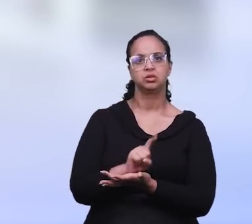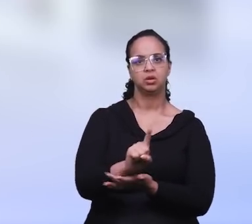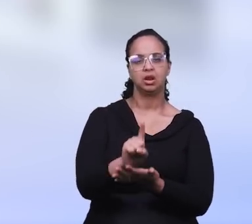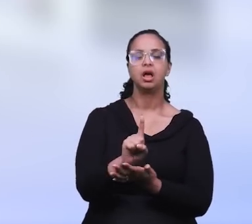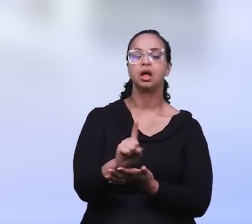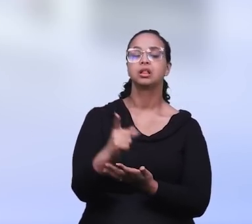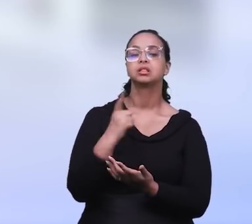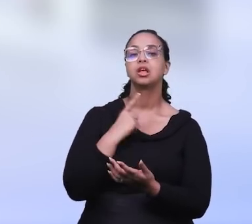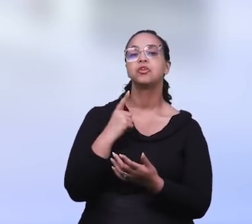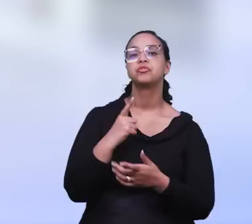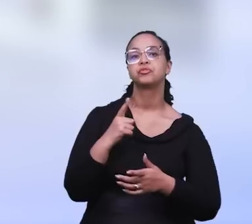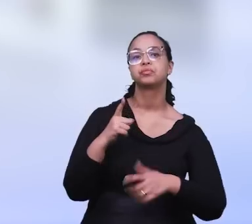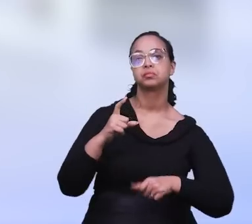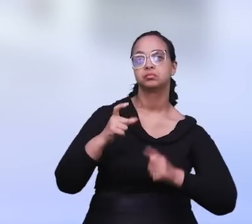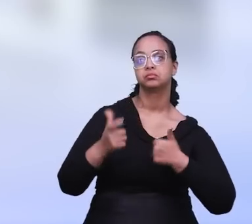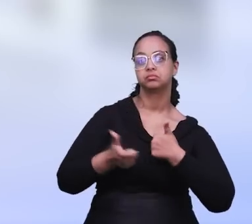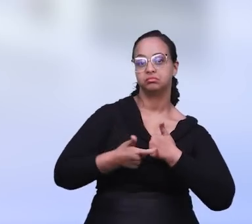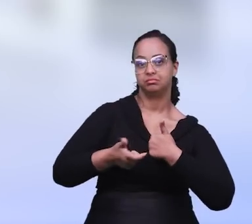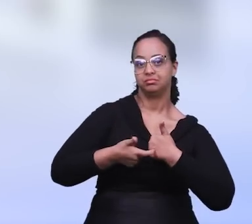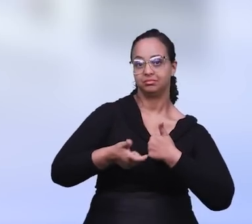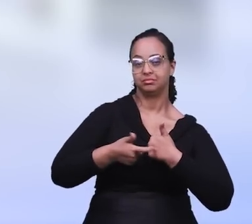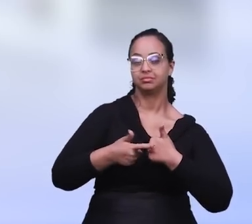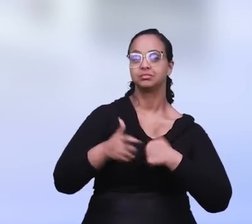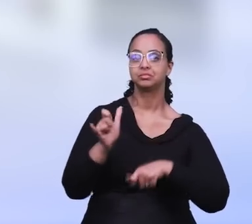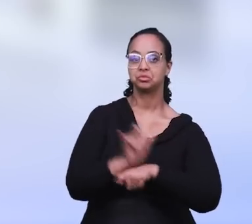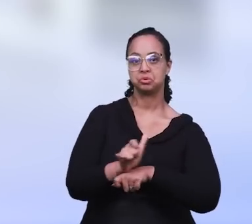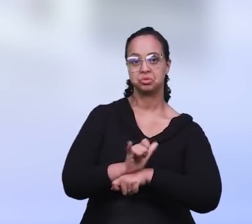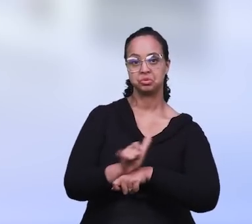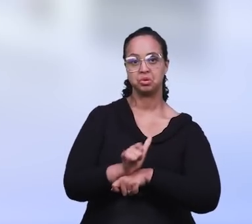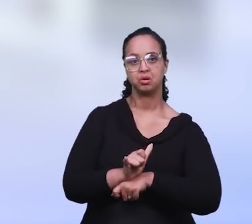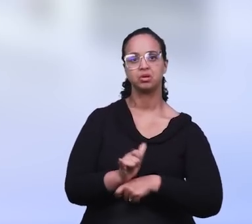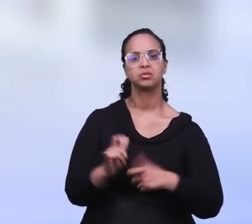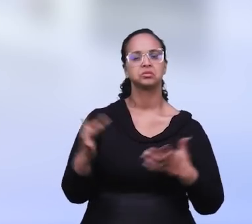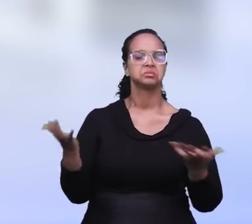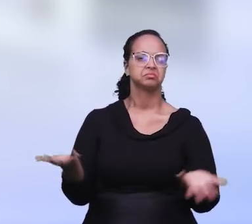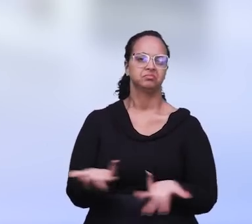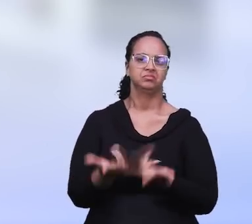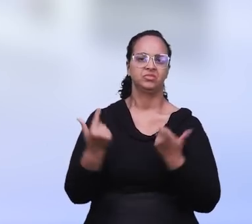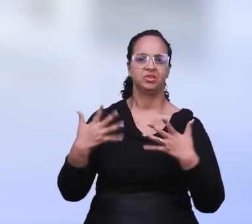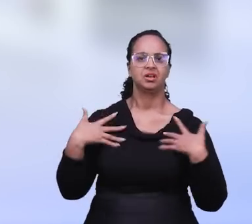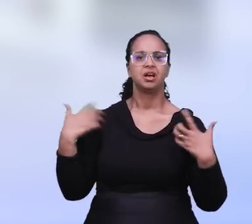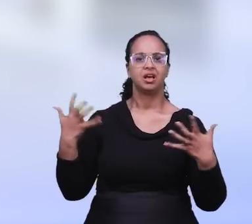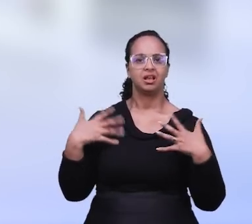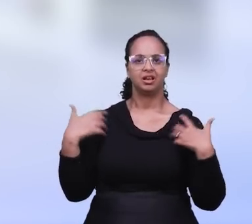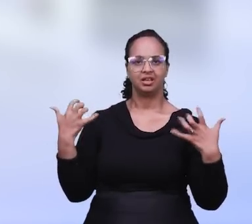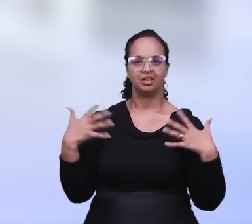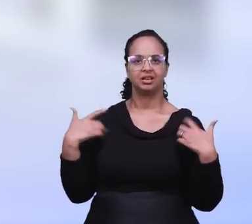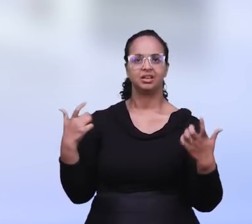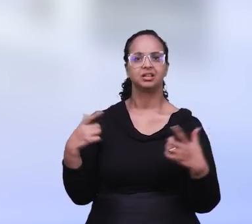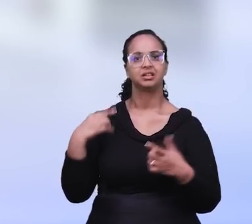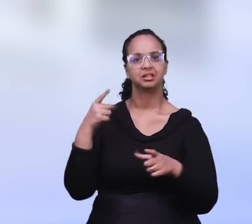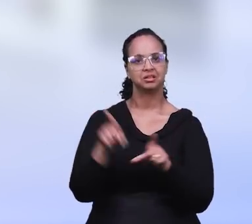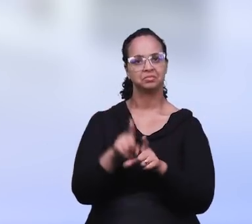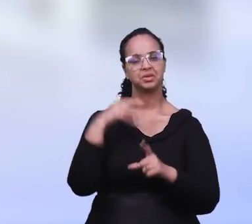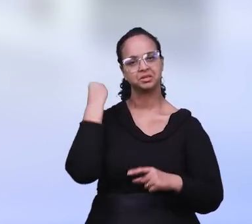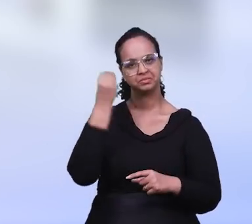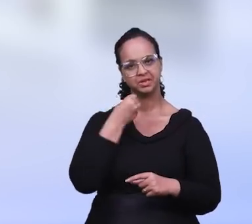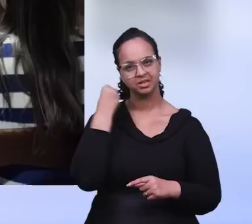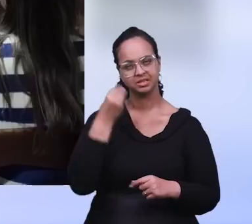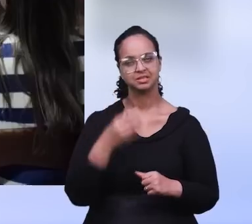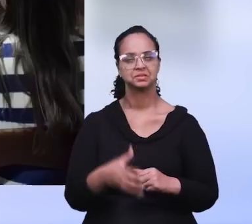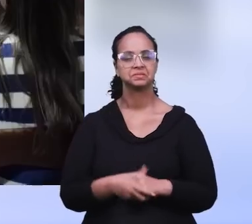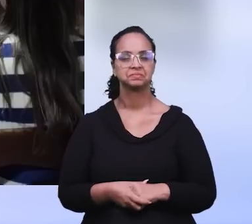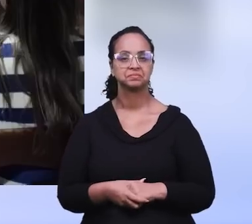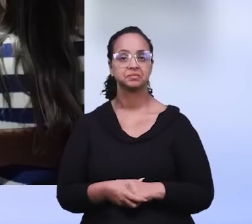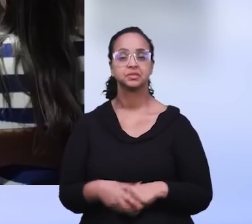da população no canal oficial da Igreja Cristã Maranata, no YouTube. Foi uma noite de grande alegria e de muitas experiências.